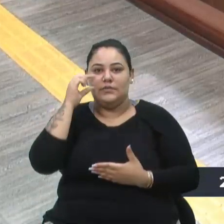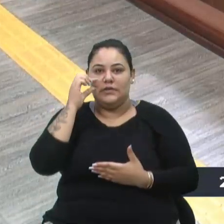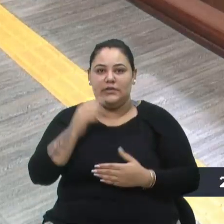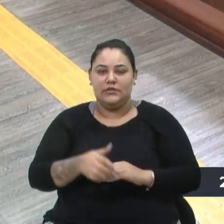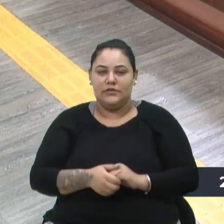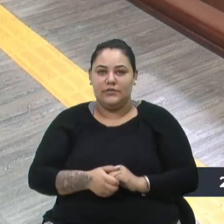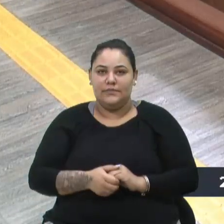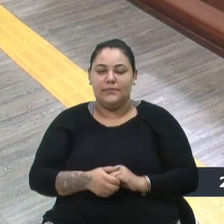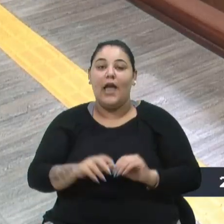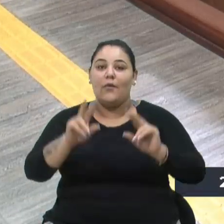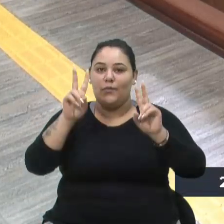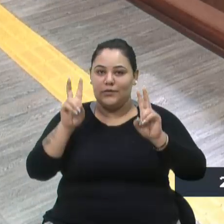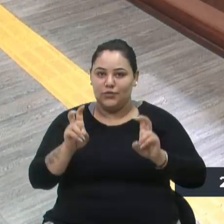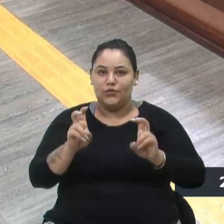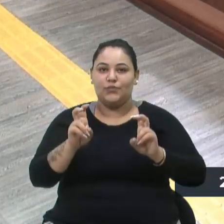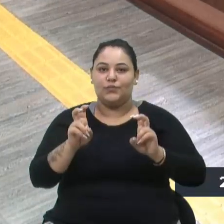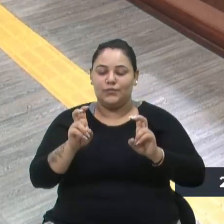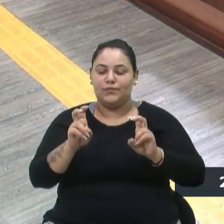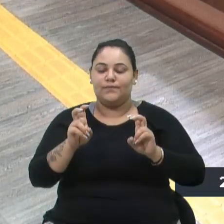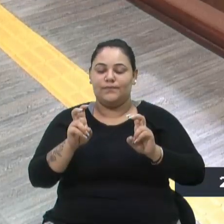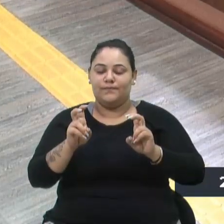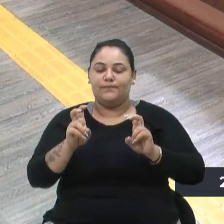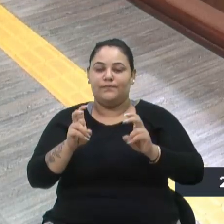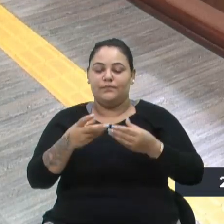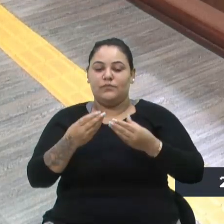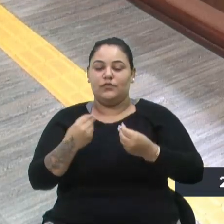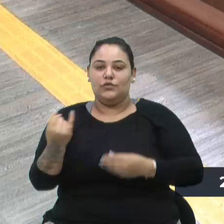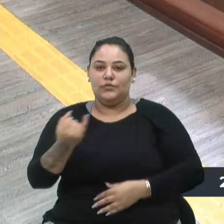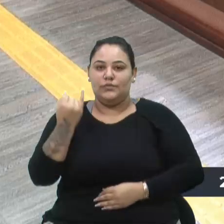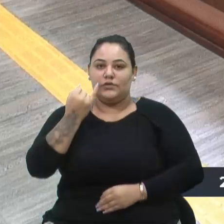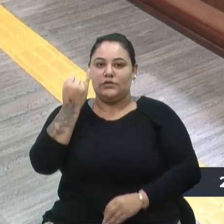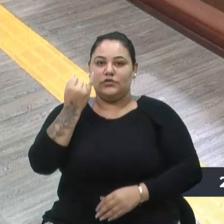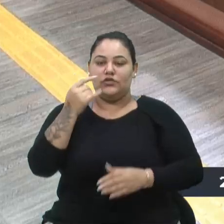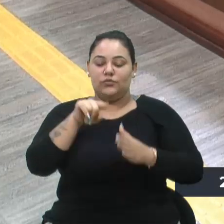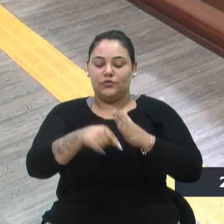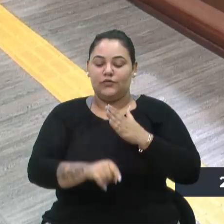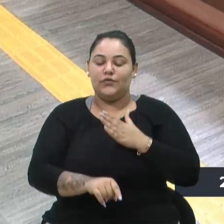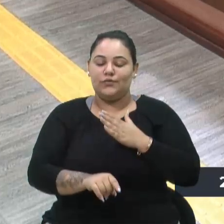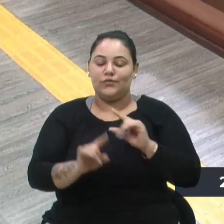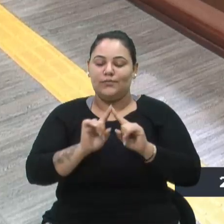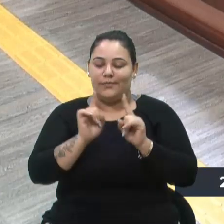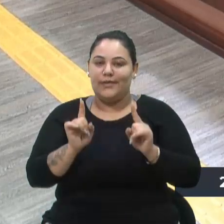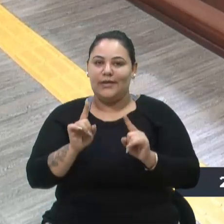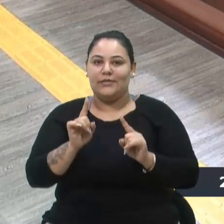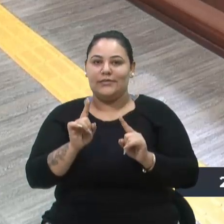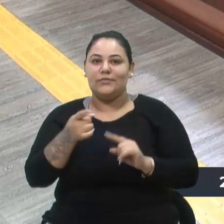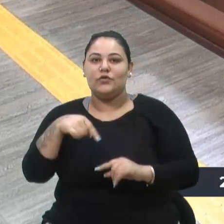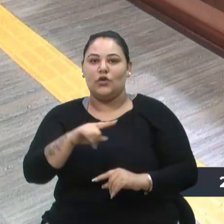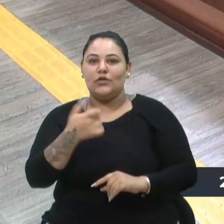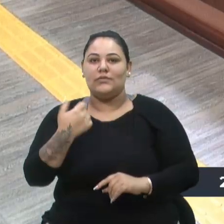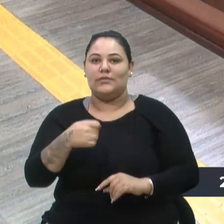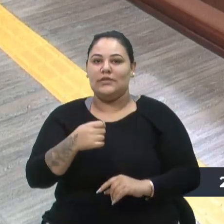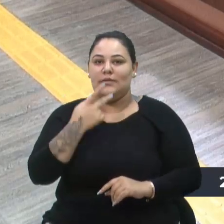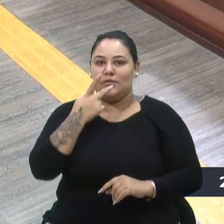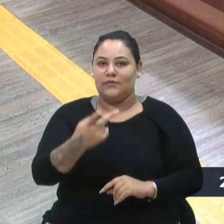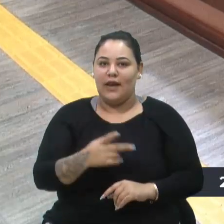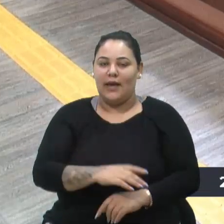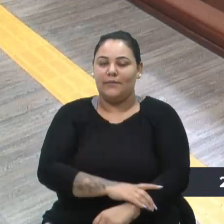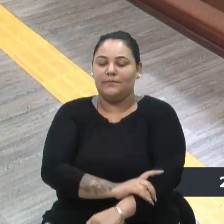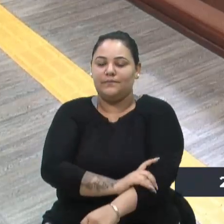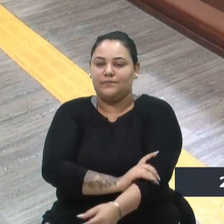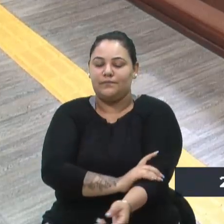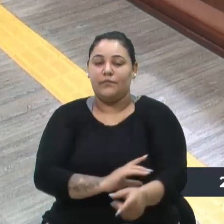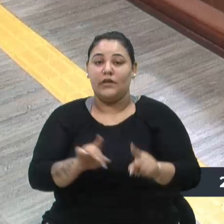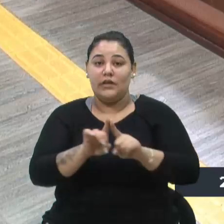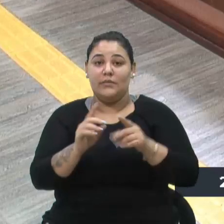É um tema recorrente, complexo, mas nós não podemos deixar de falar, inclusive com uma